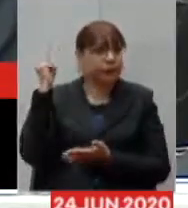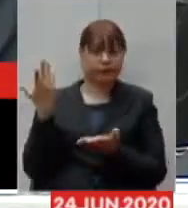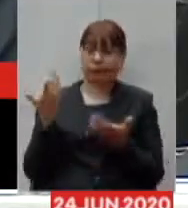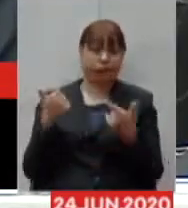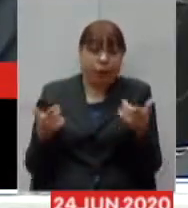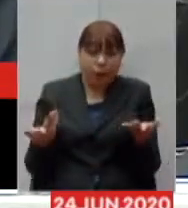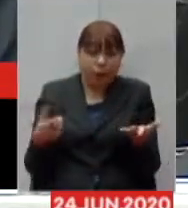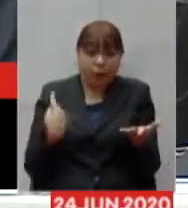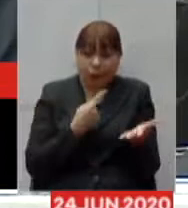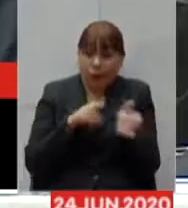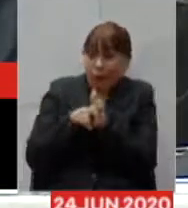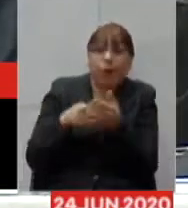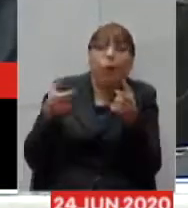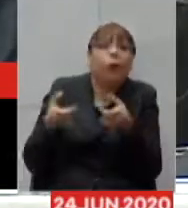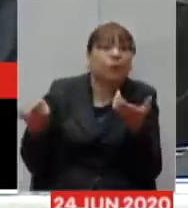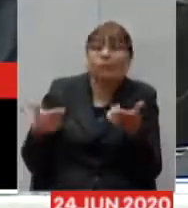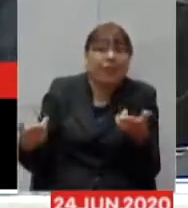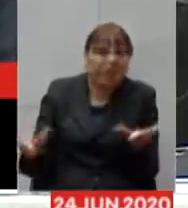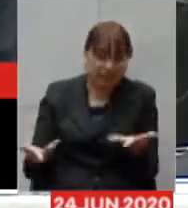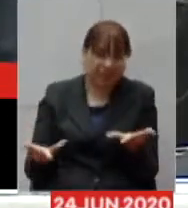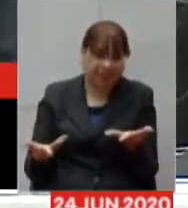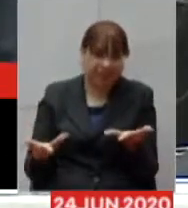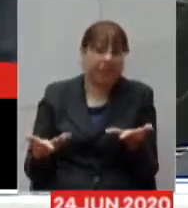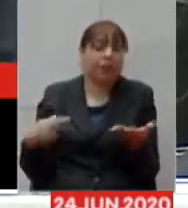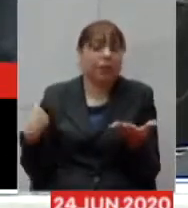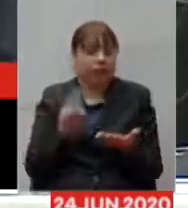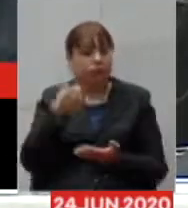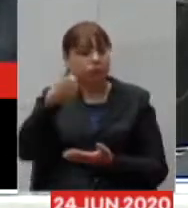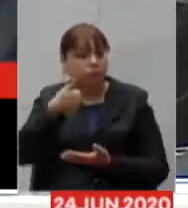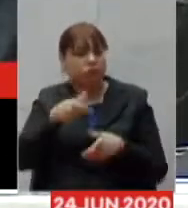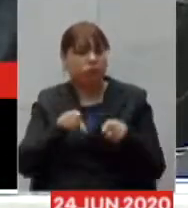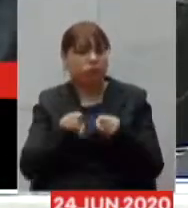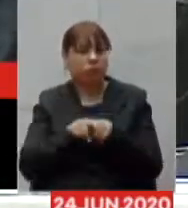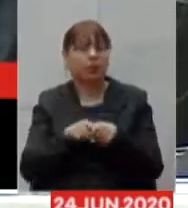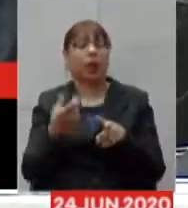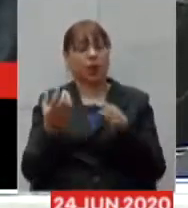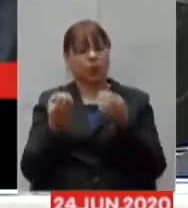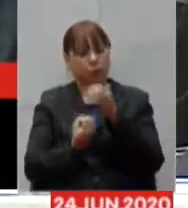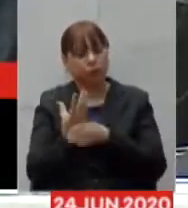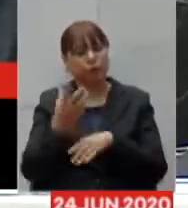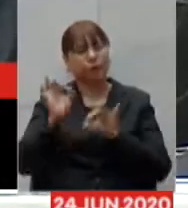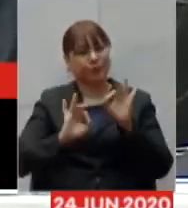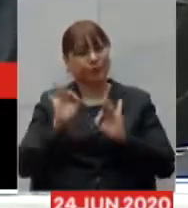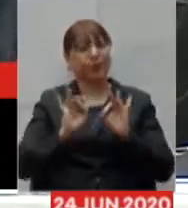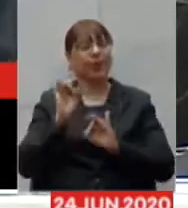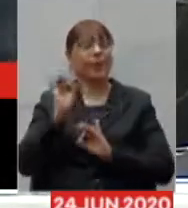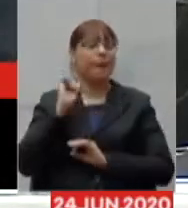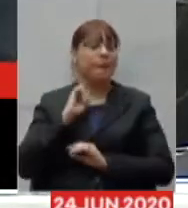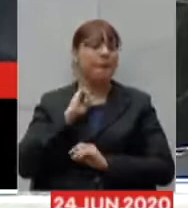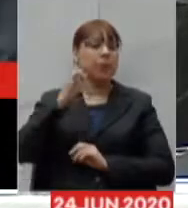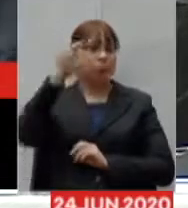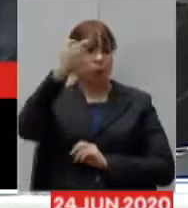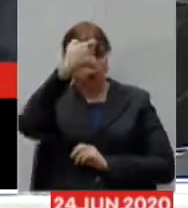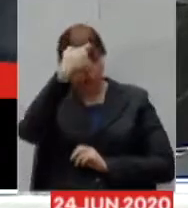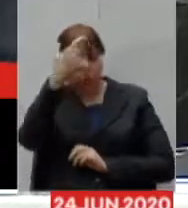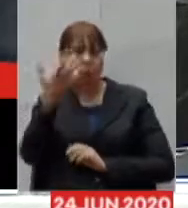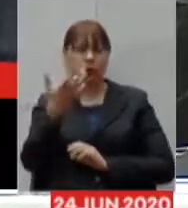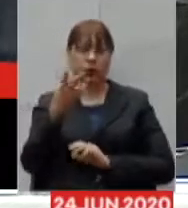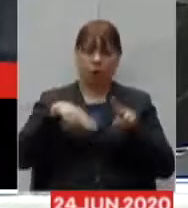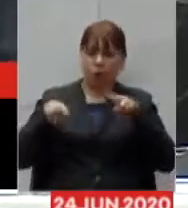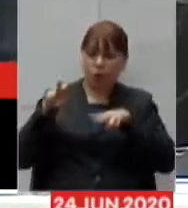fazermos mas nós fomos também o primeiro no Minas Consciente o Minas Consciente avaliando o critério